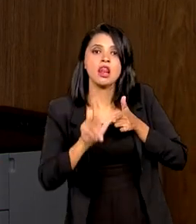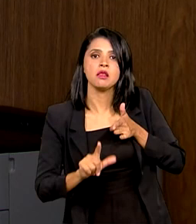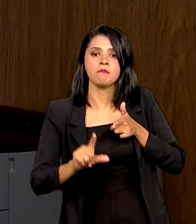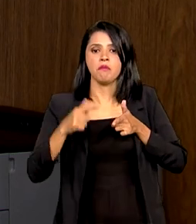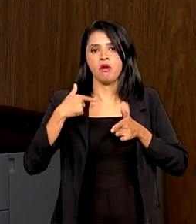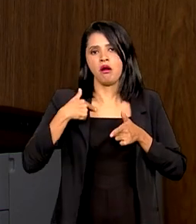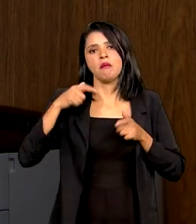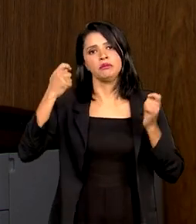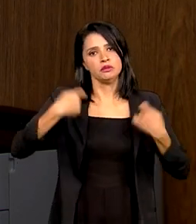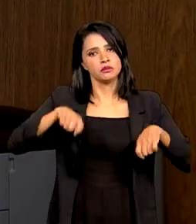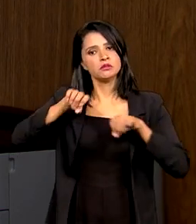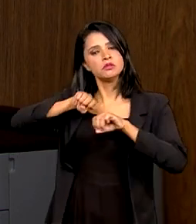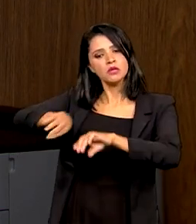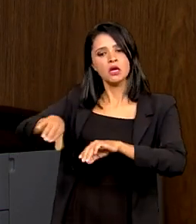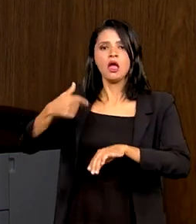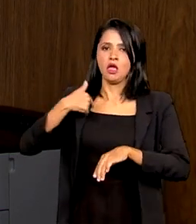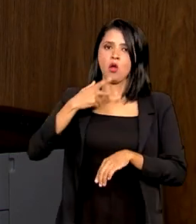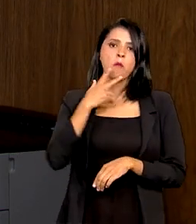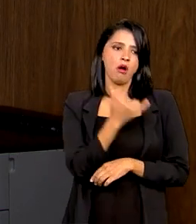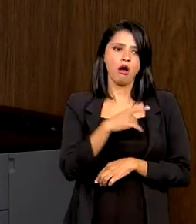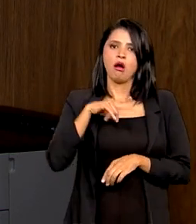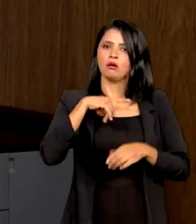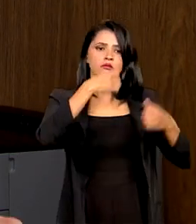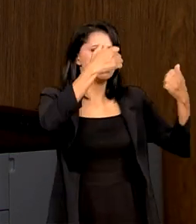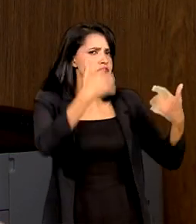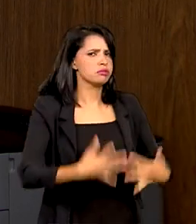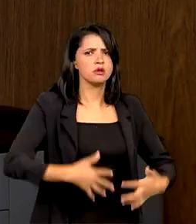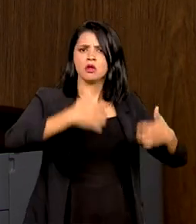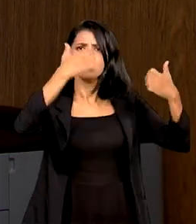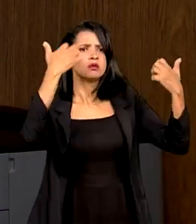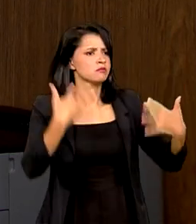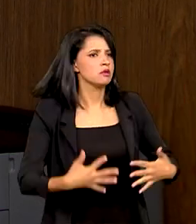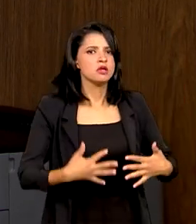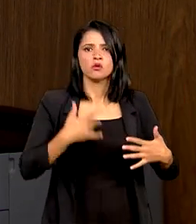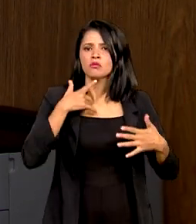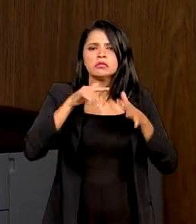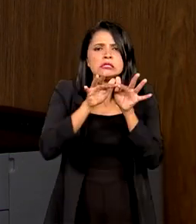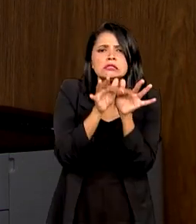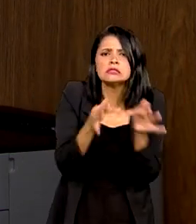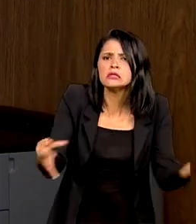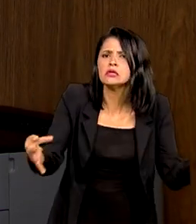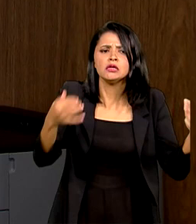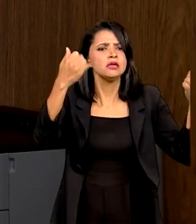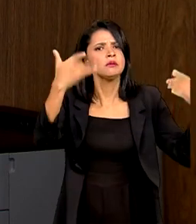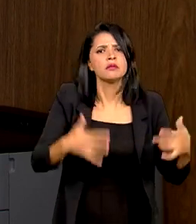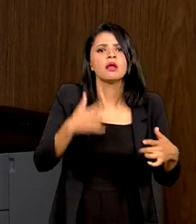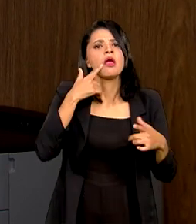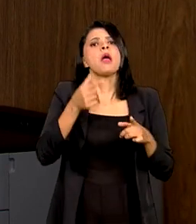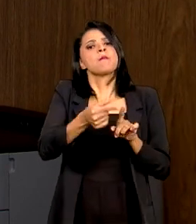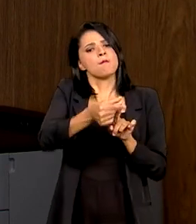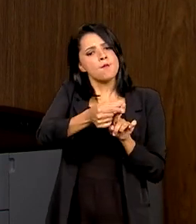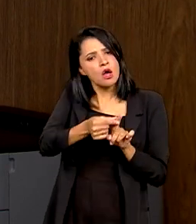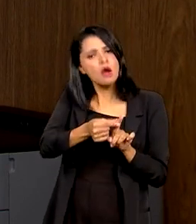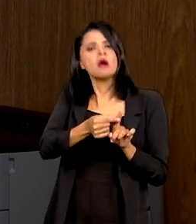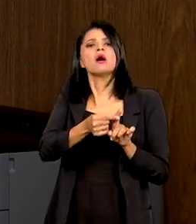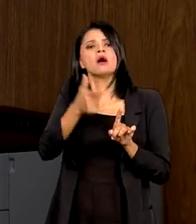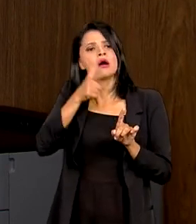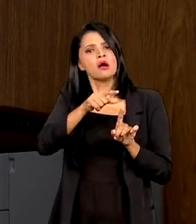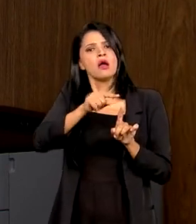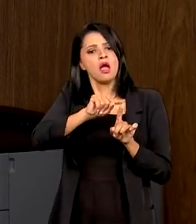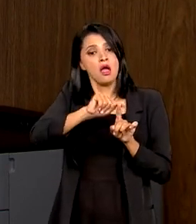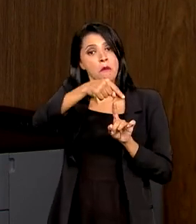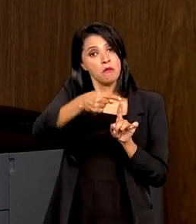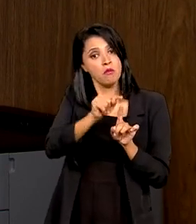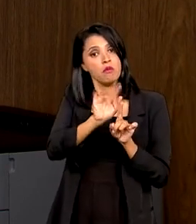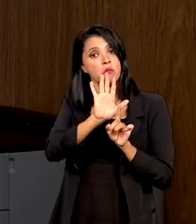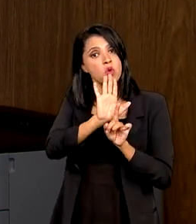idade. Então desde cedo eu explico, a gente tem que falar uma língua simples, ou seja, puxar a pele do pênis para trás, expor ali a